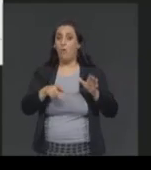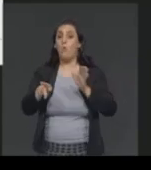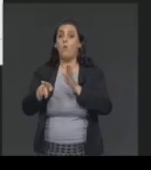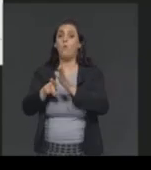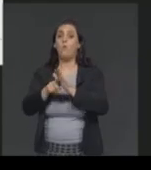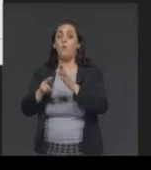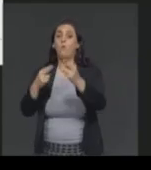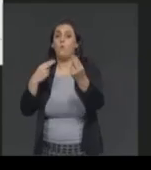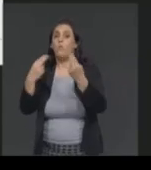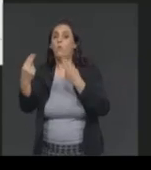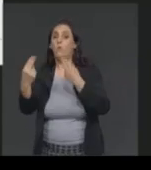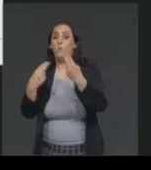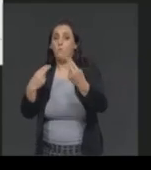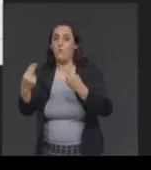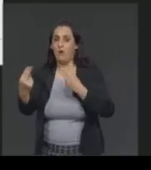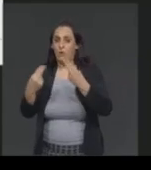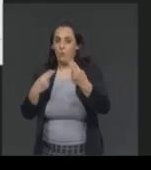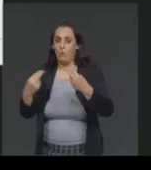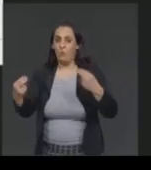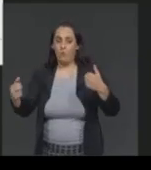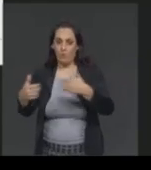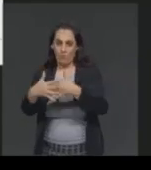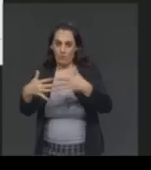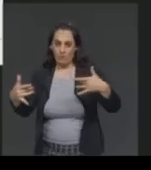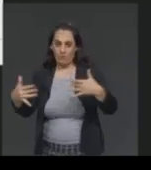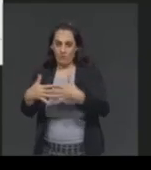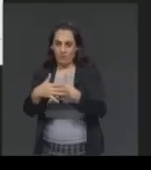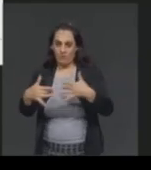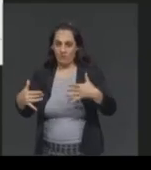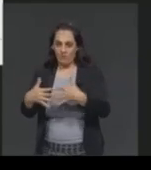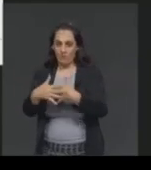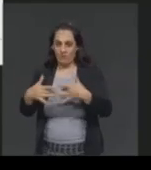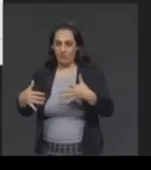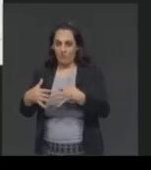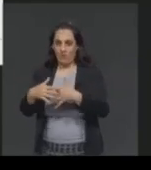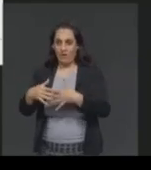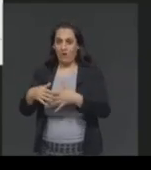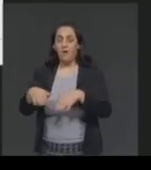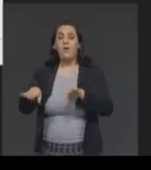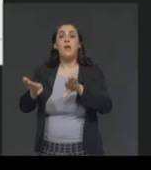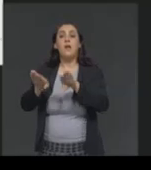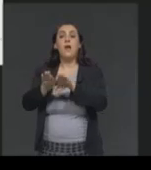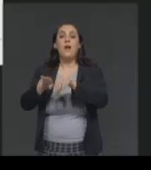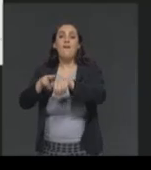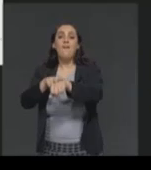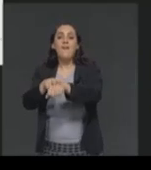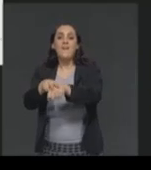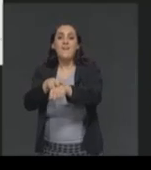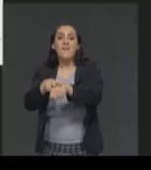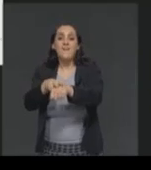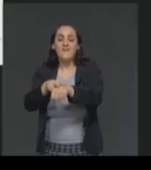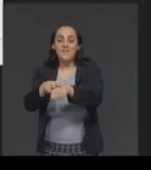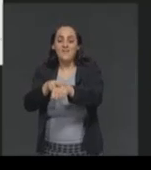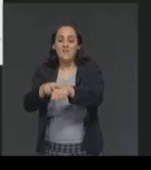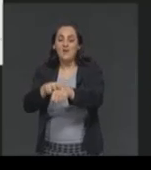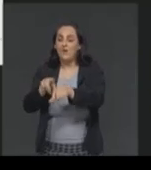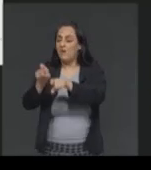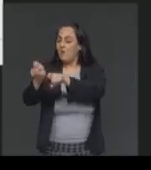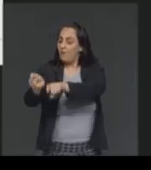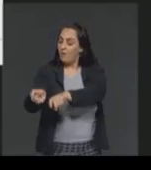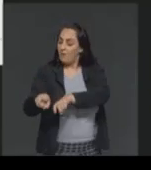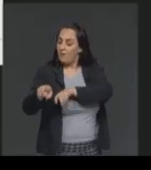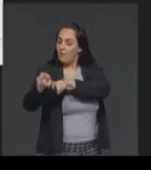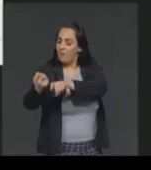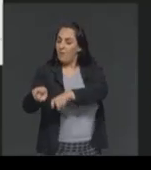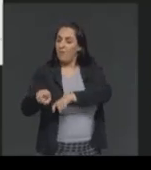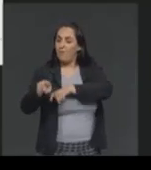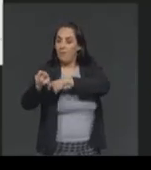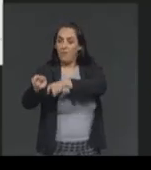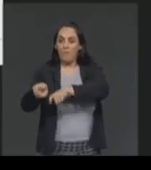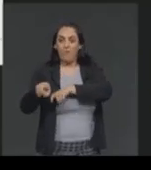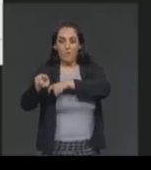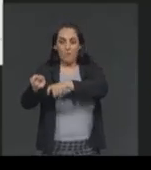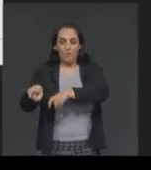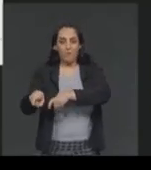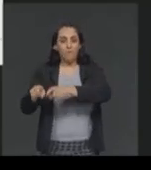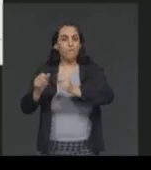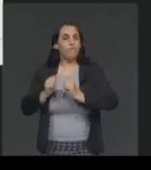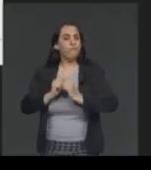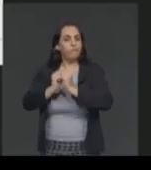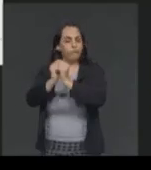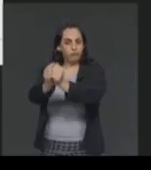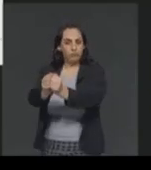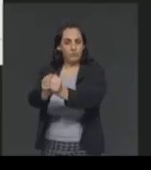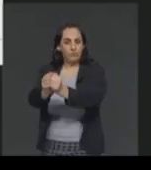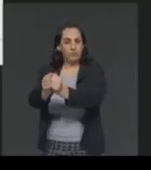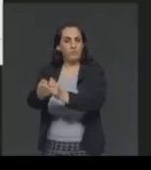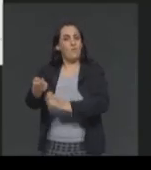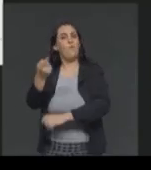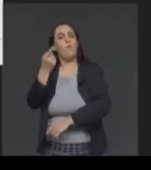rurais que compõem o Distrito Federal. Então, aqui a gente consegue ver nesse mapa a diferença